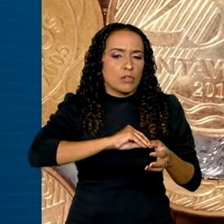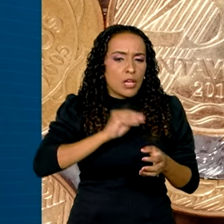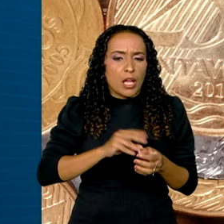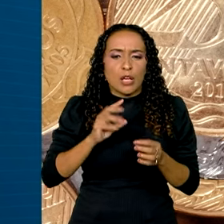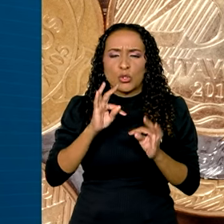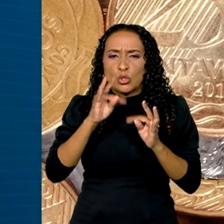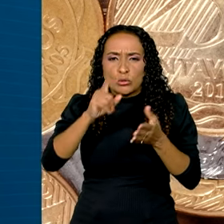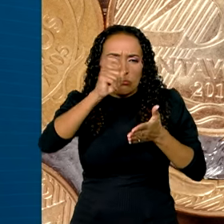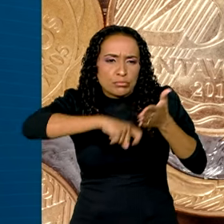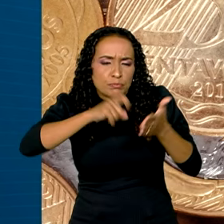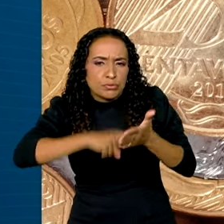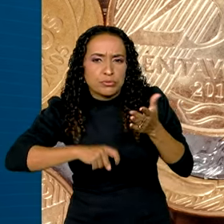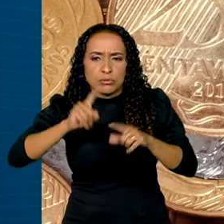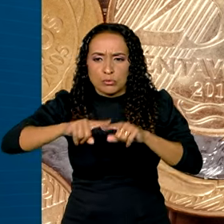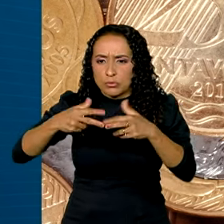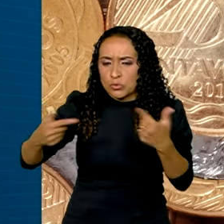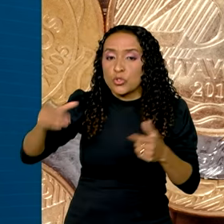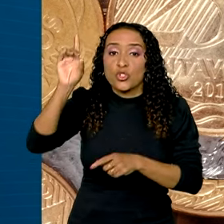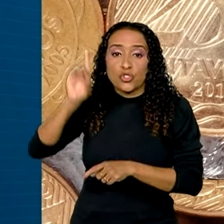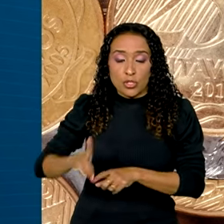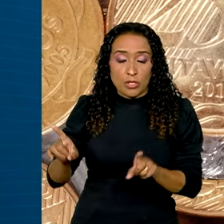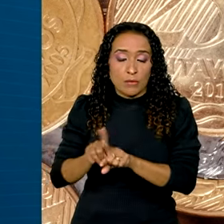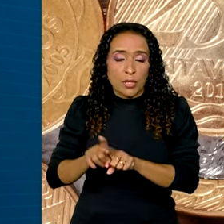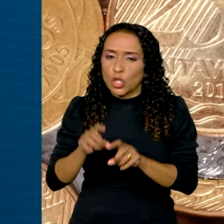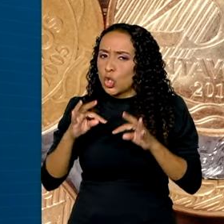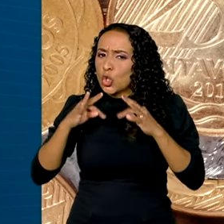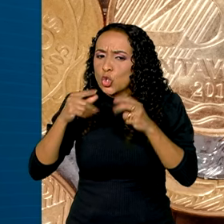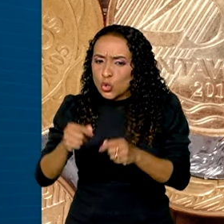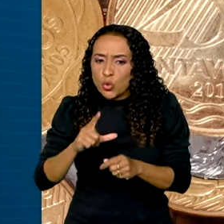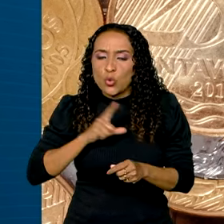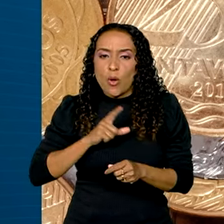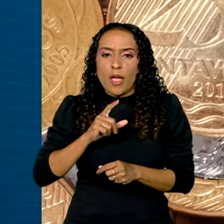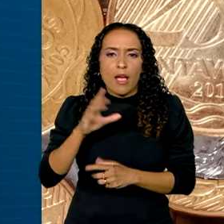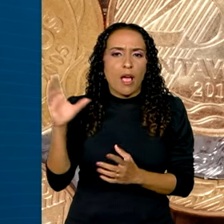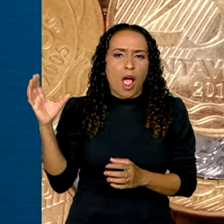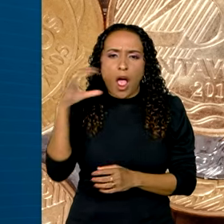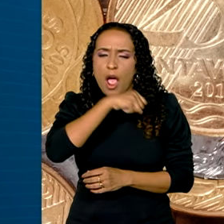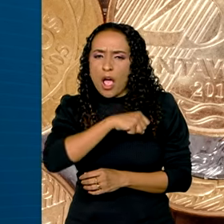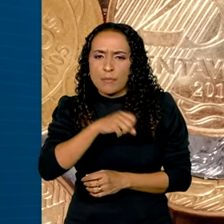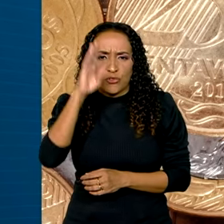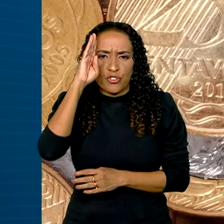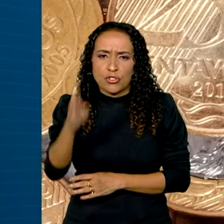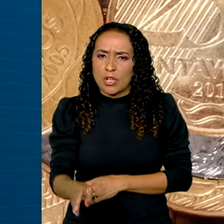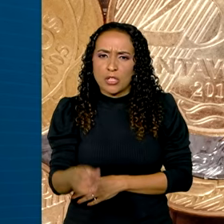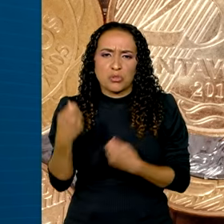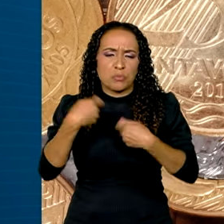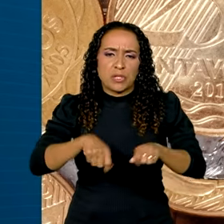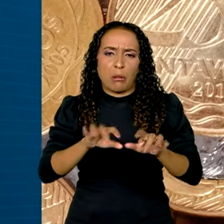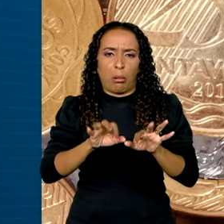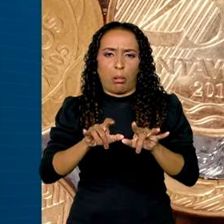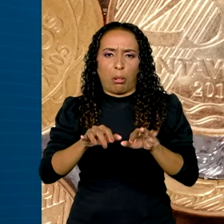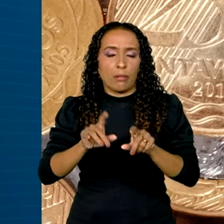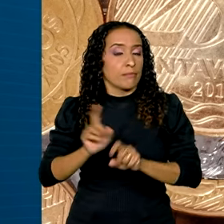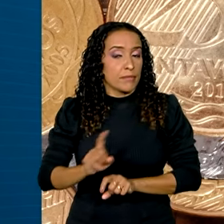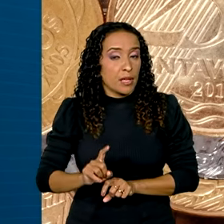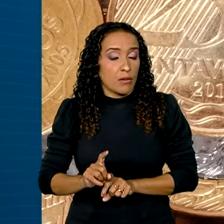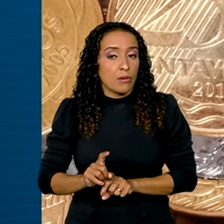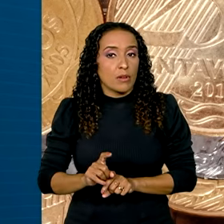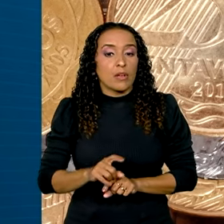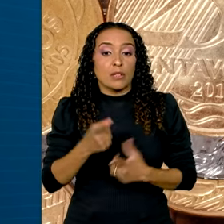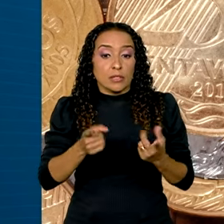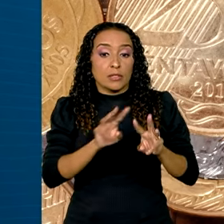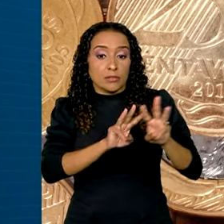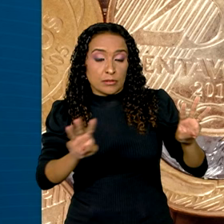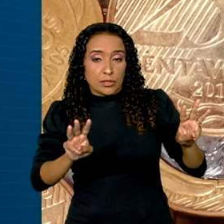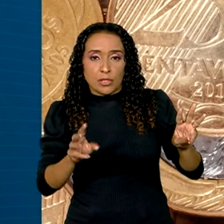deduções, bens e direitos. Tudo é carregado automaticamente sem a necessidade de digitação. A ferramenta